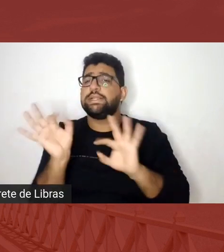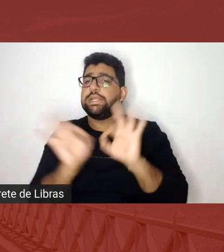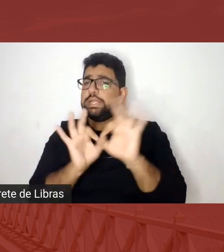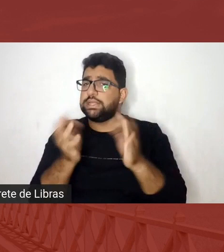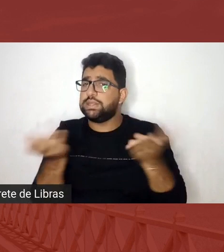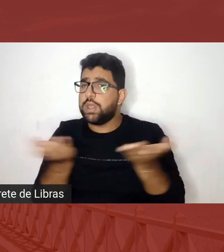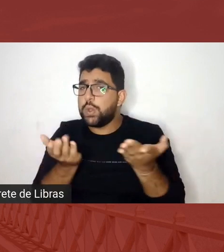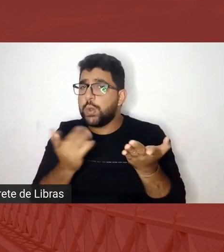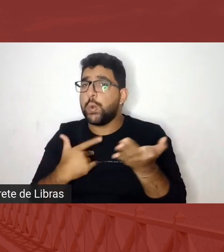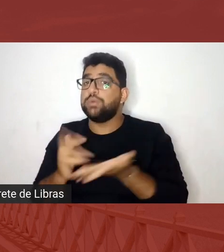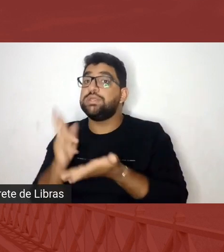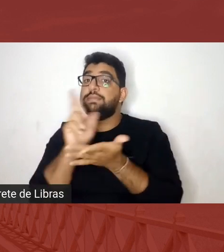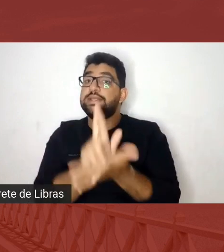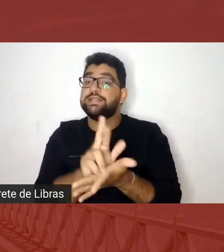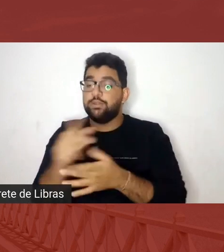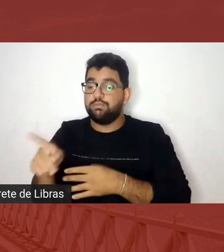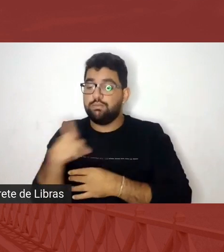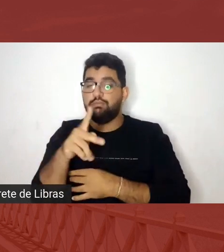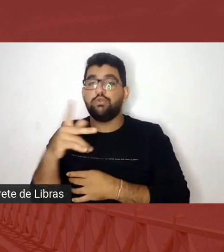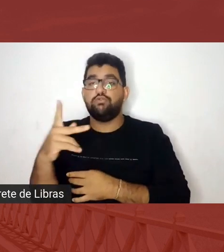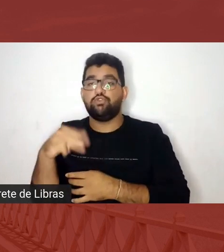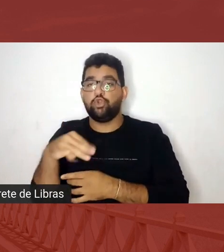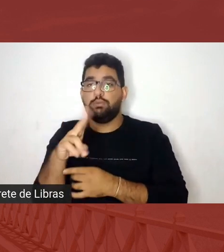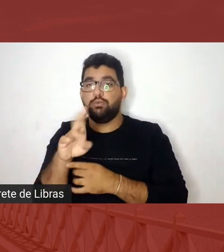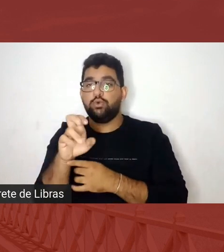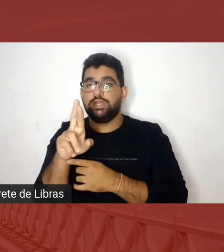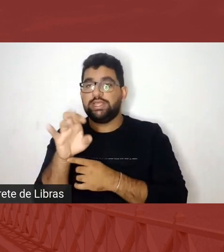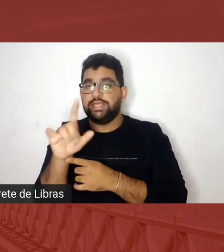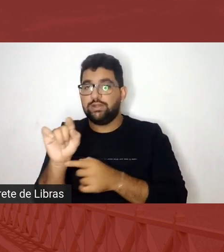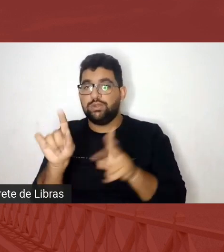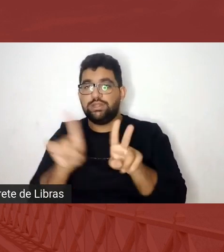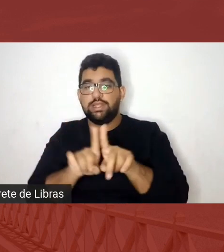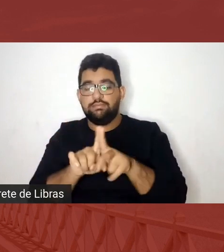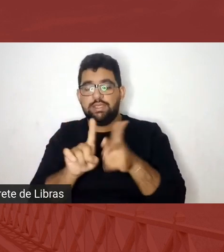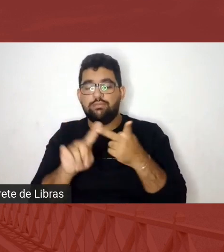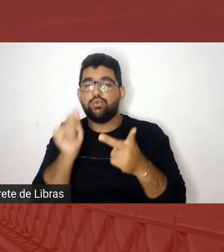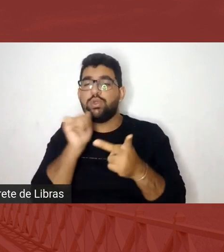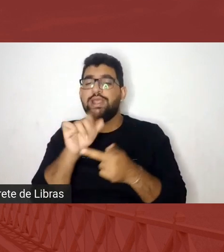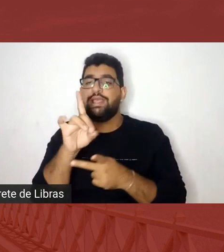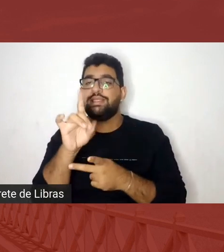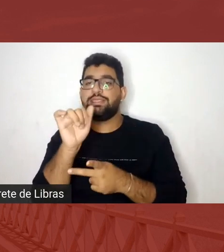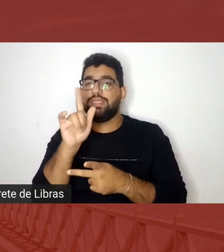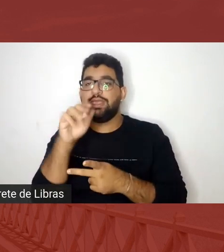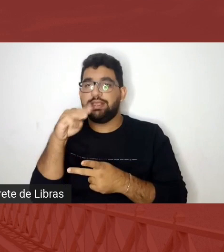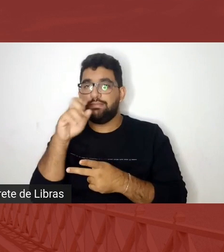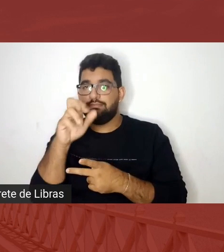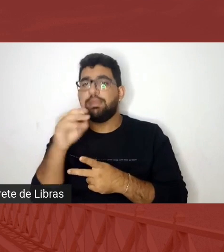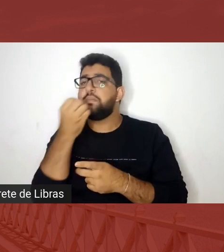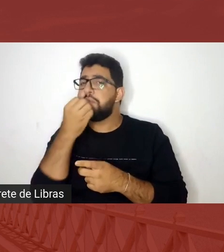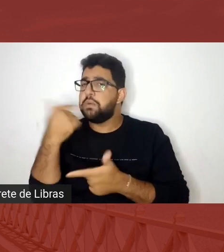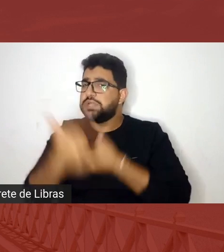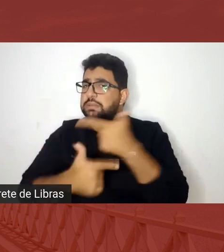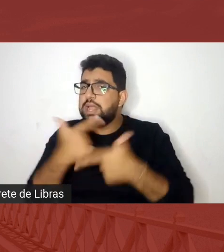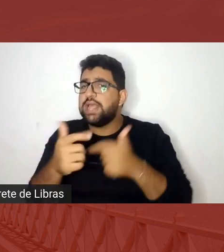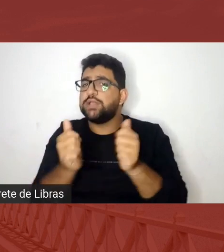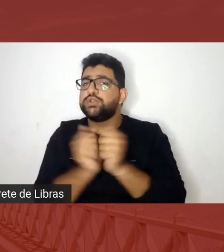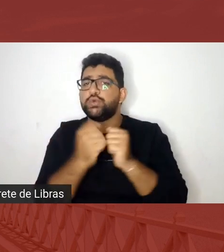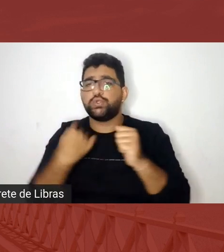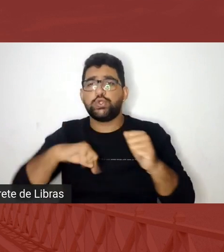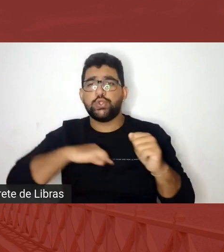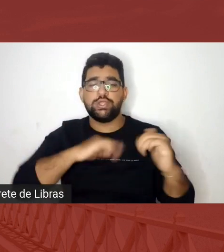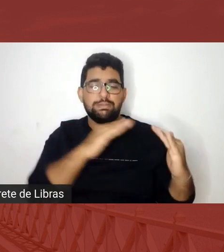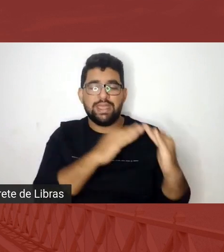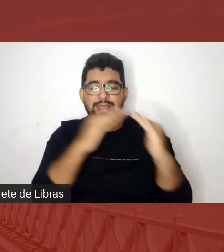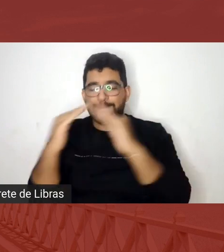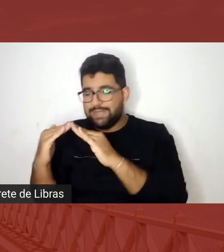professor Murilo e da Dagmar Talga. É muito bom poder caminhar com vocês. Somos vizinhos aqui, mas